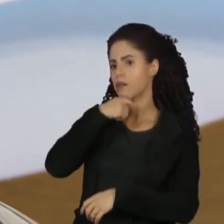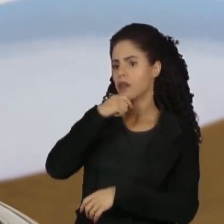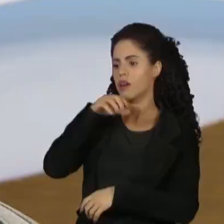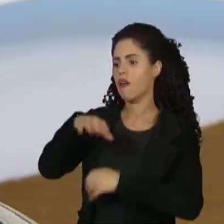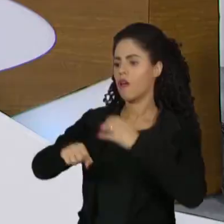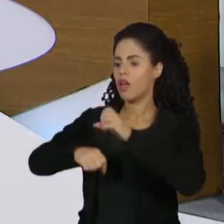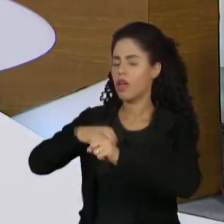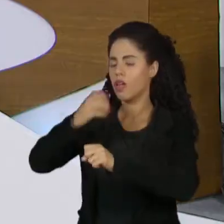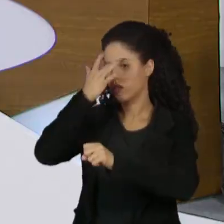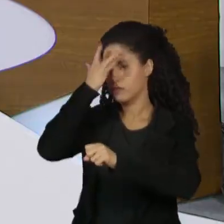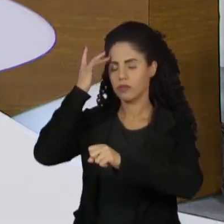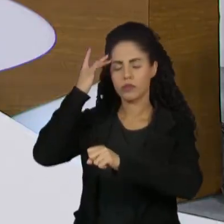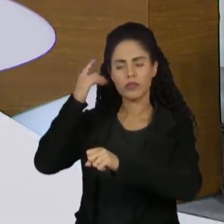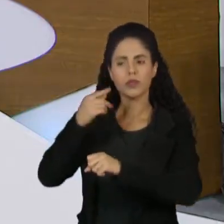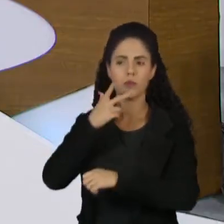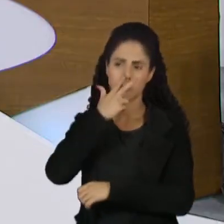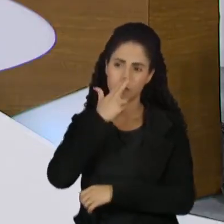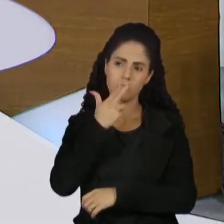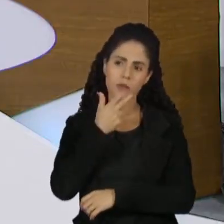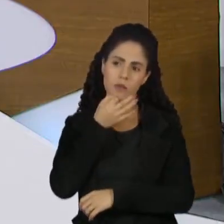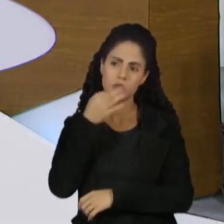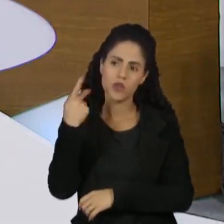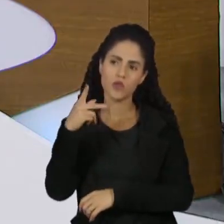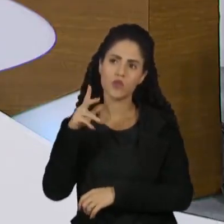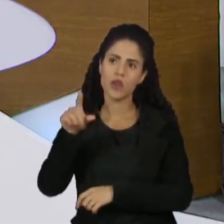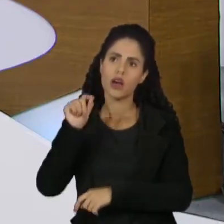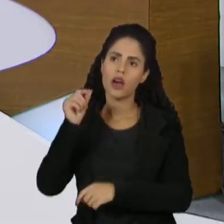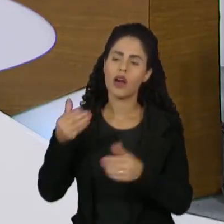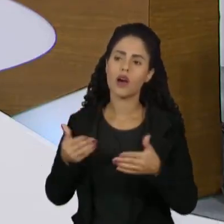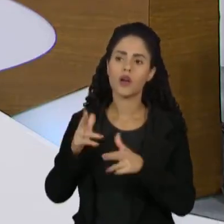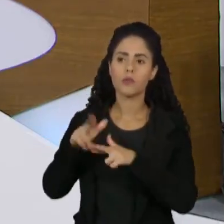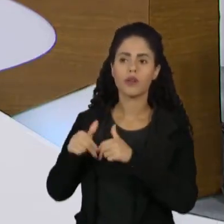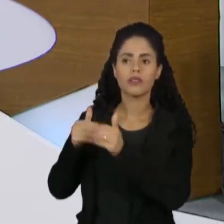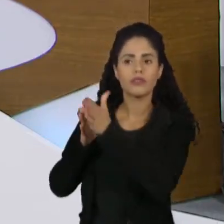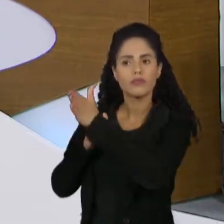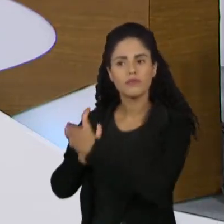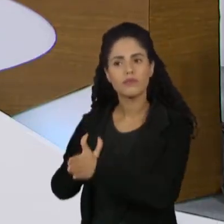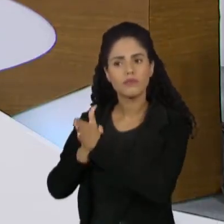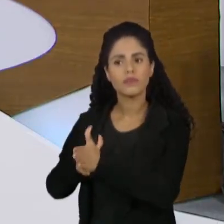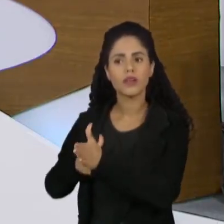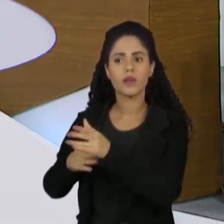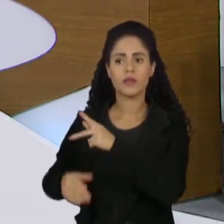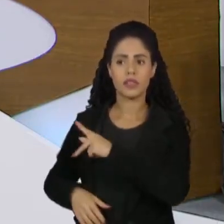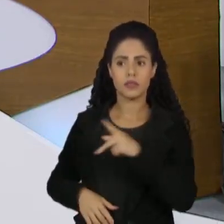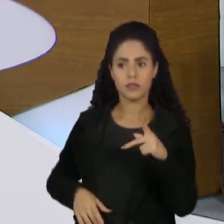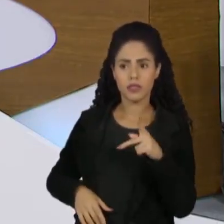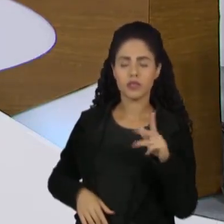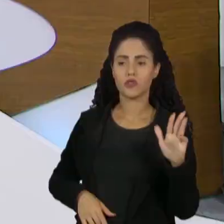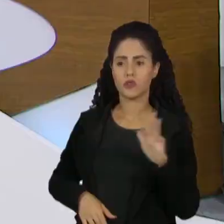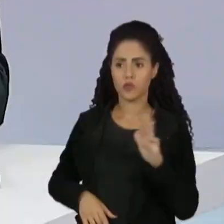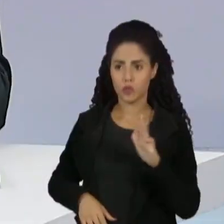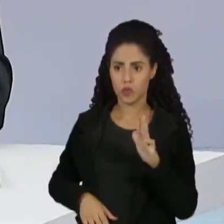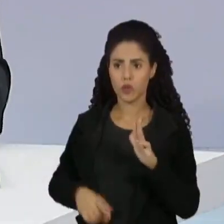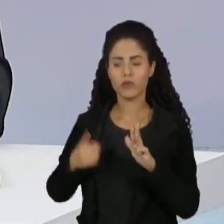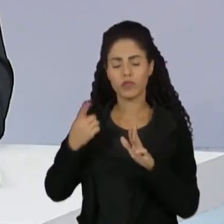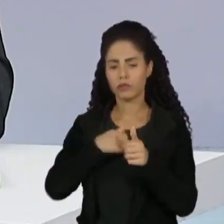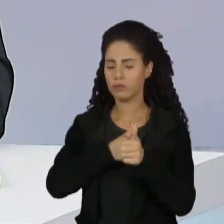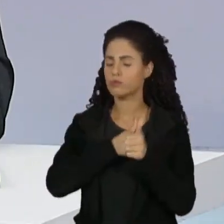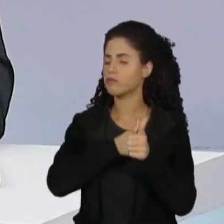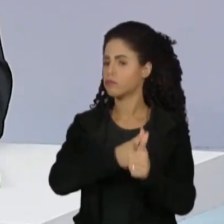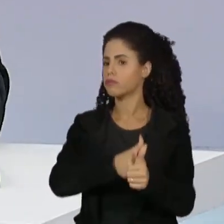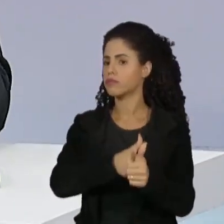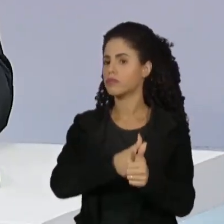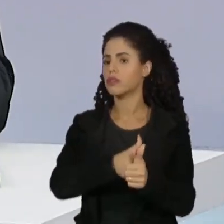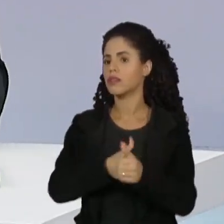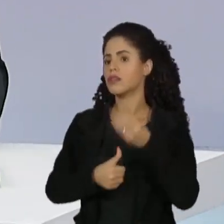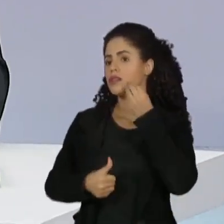desocupado. Eu queria saber se essa opção do senhor é por lealdade ao presidente Lula, como o tem seguido a